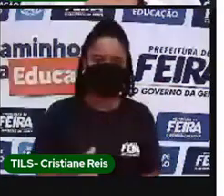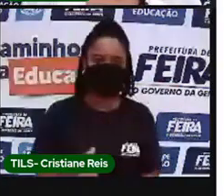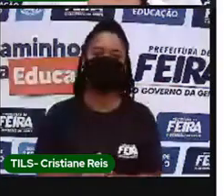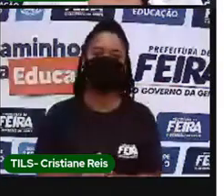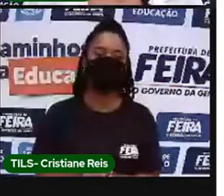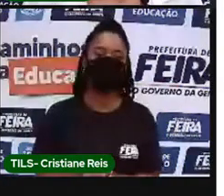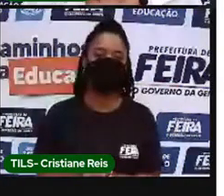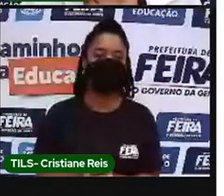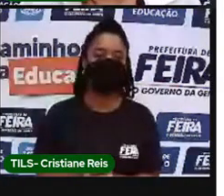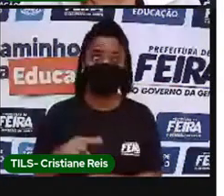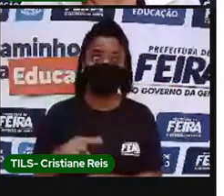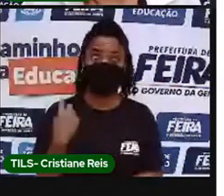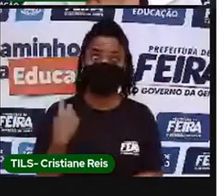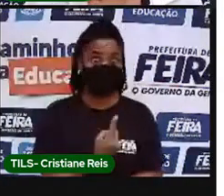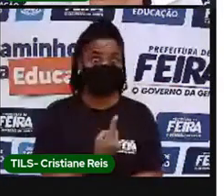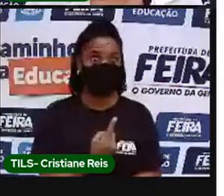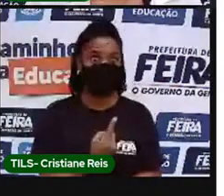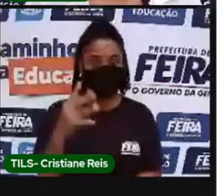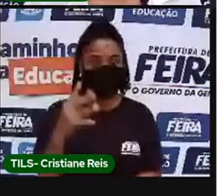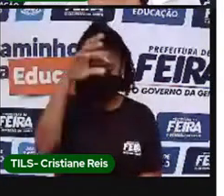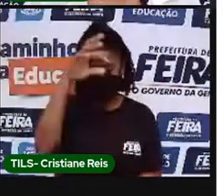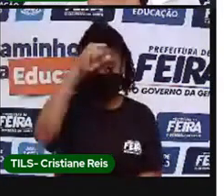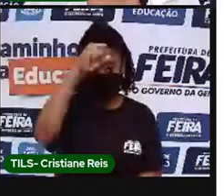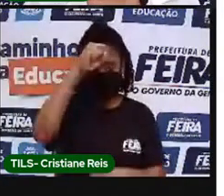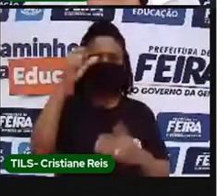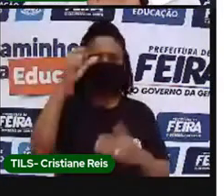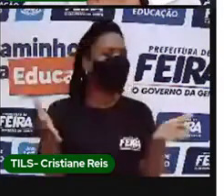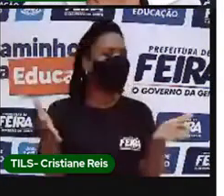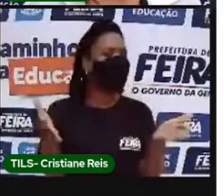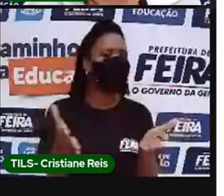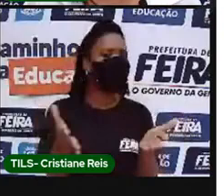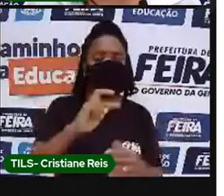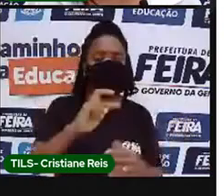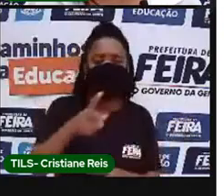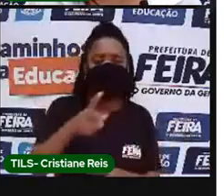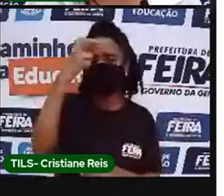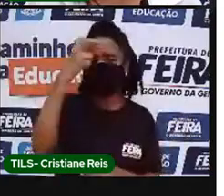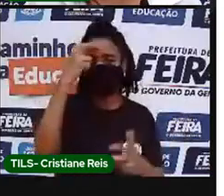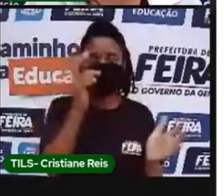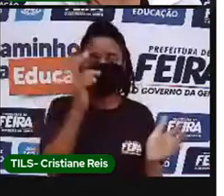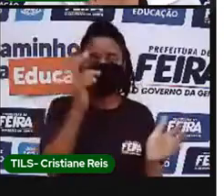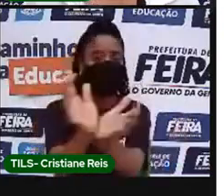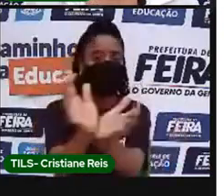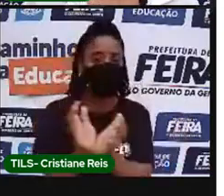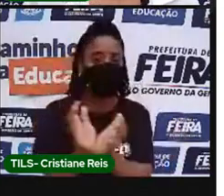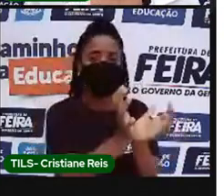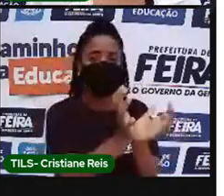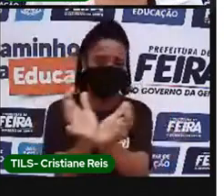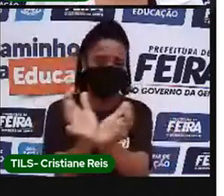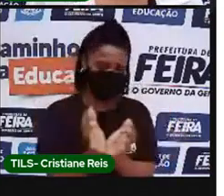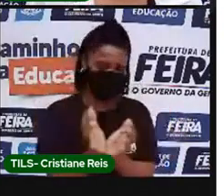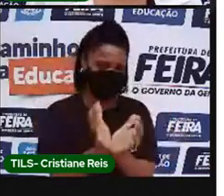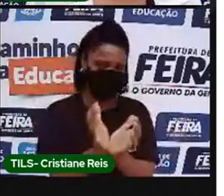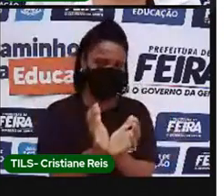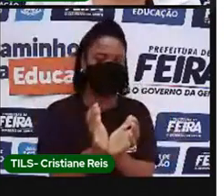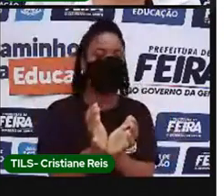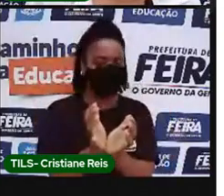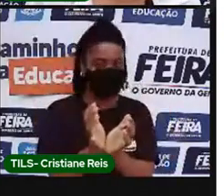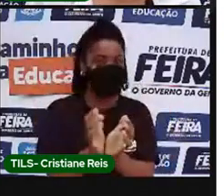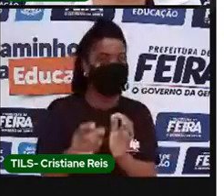Nós vamos aprender, nesse dia de hoje, sobre a cultura de outros povos. Como eu já disse para vocês